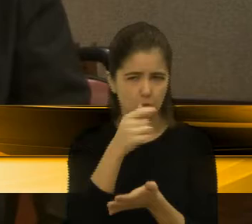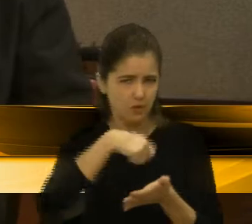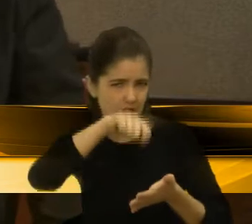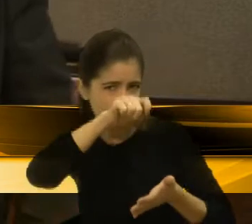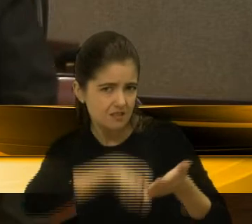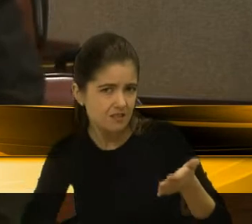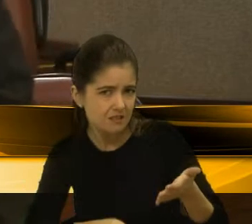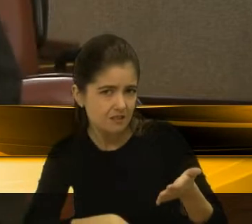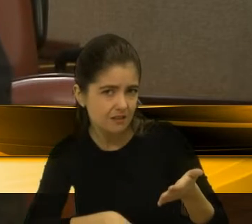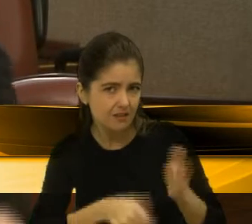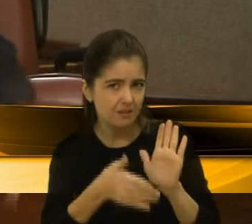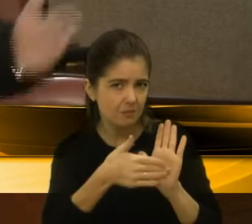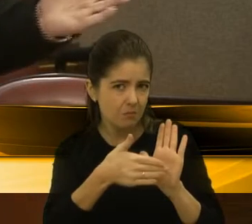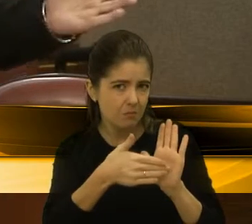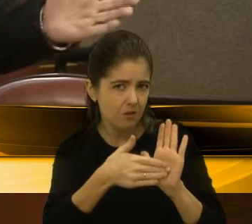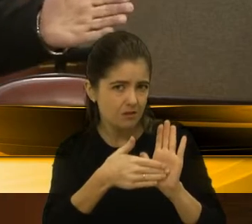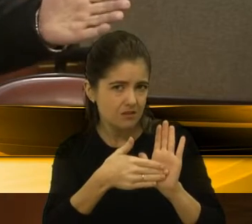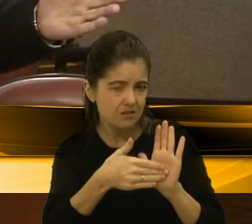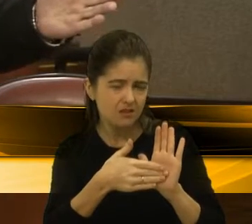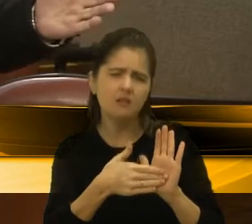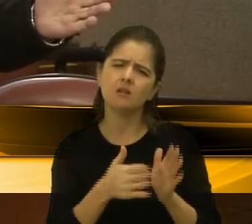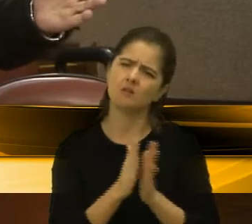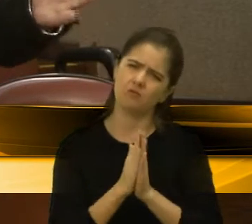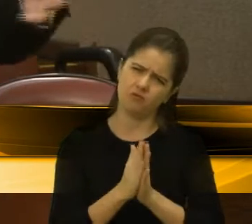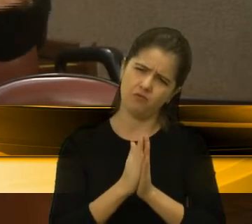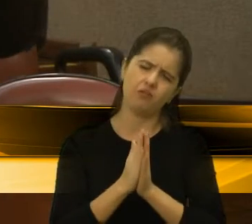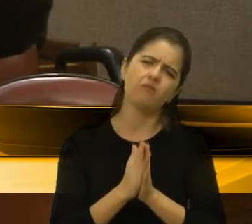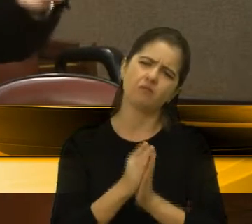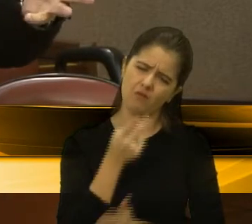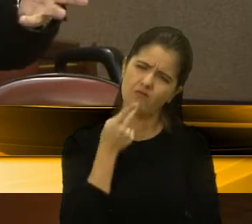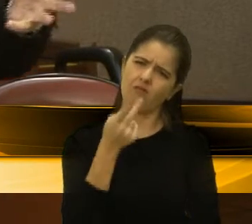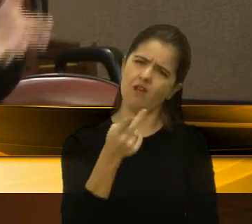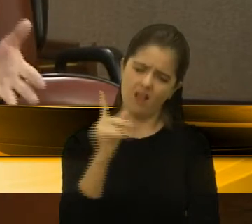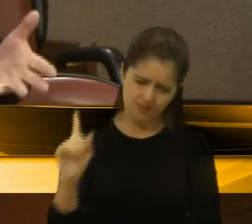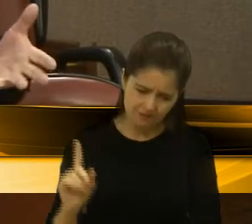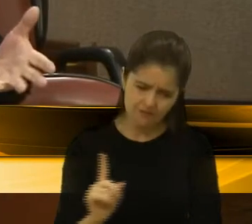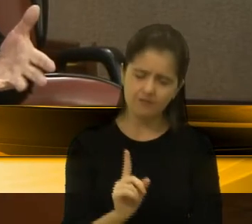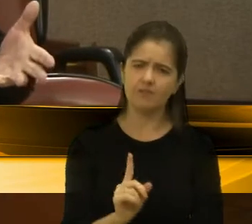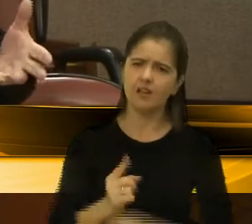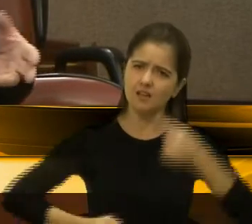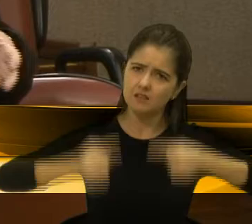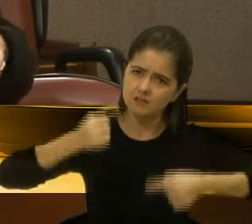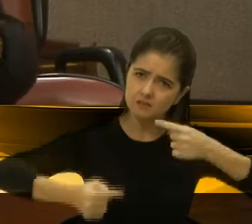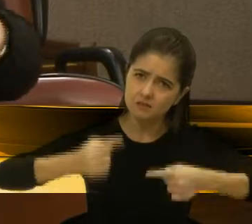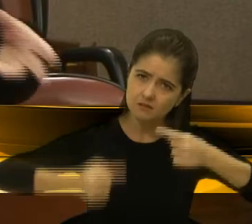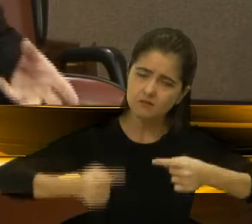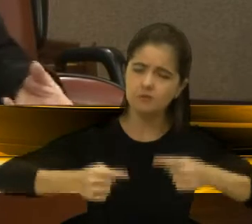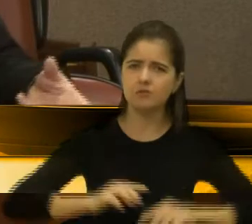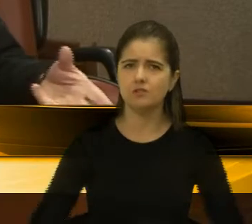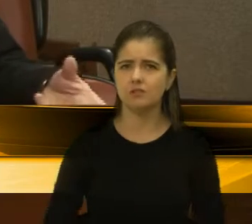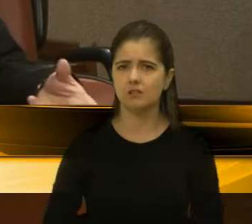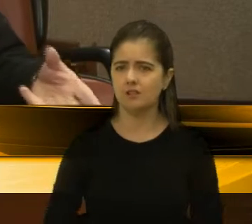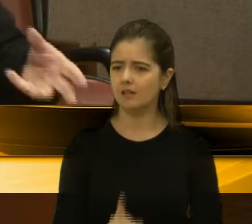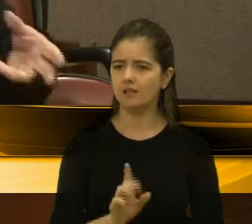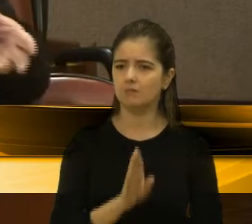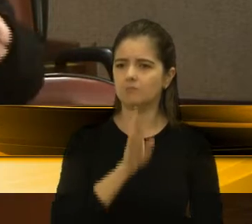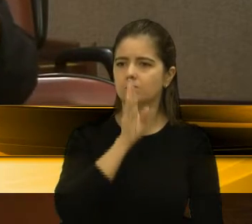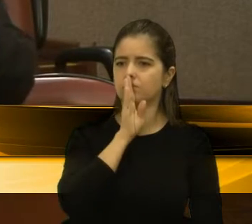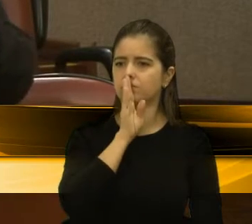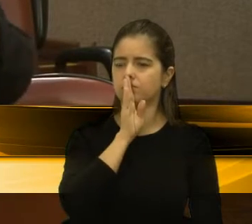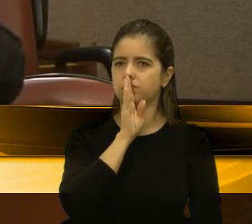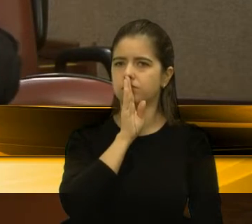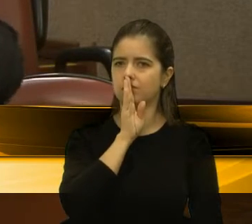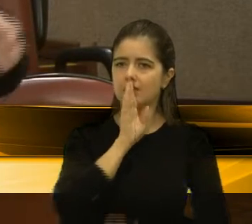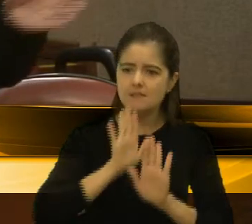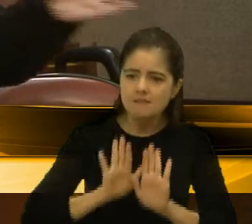embaixo dessa proposta? Se manifeste, venha para o debate, não coloque apenas na